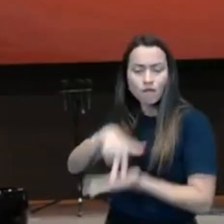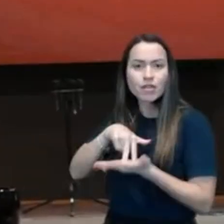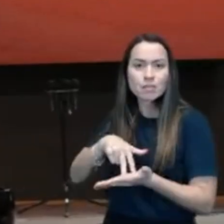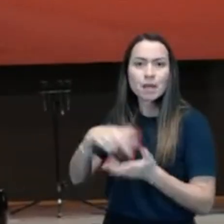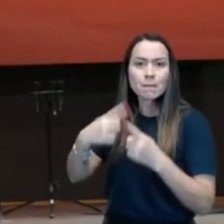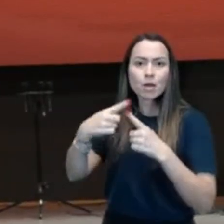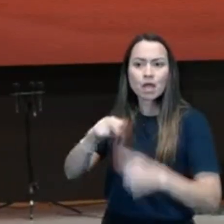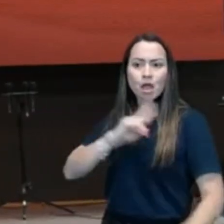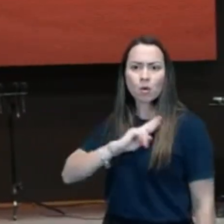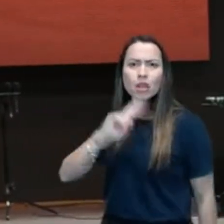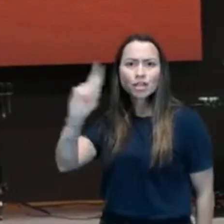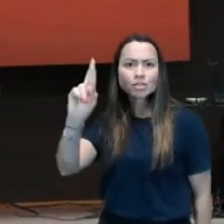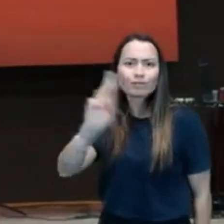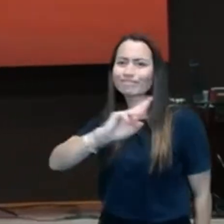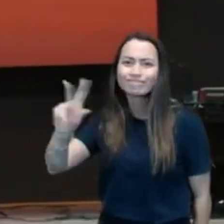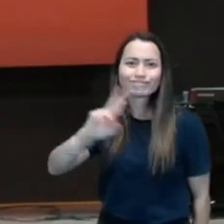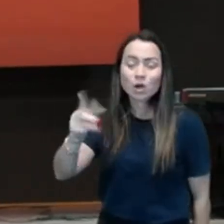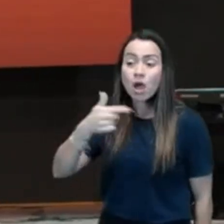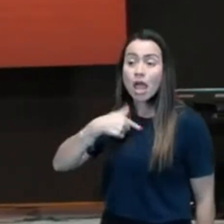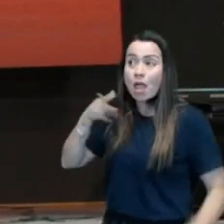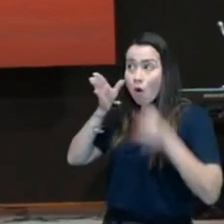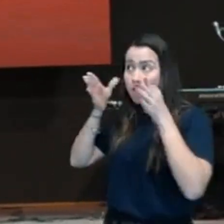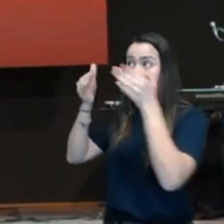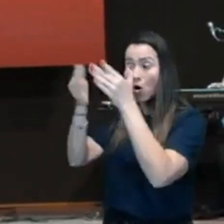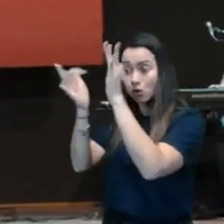religião, eu não estou no sistema, eu estou em Jesus.